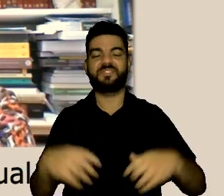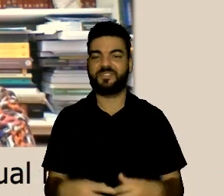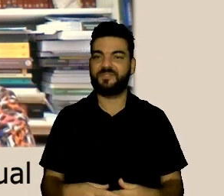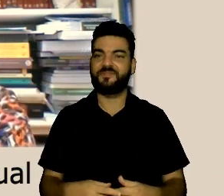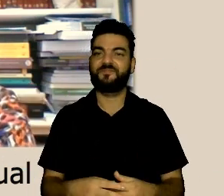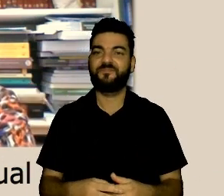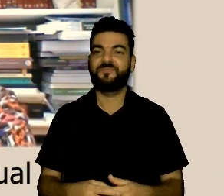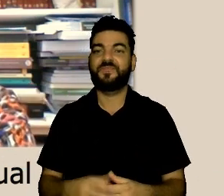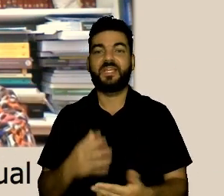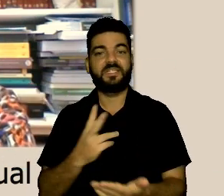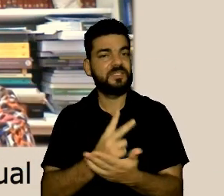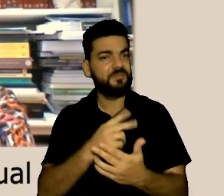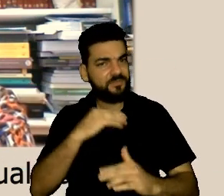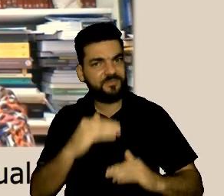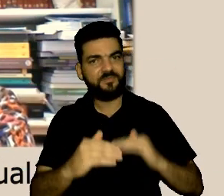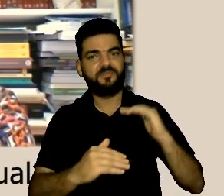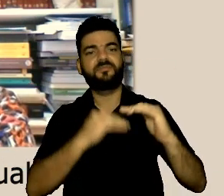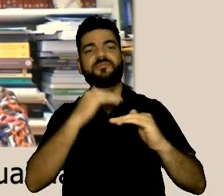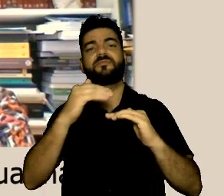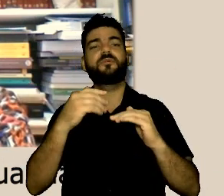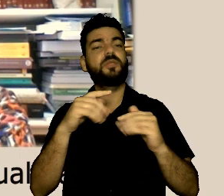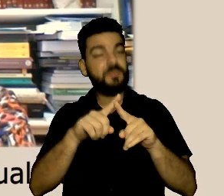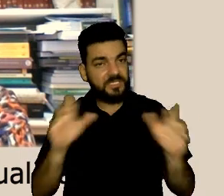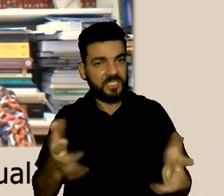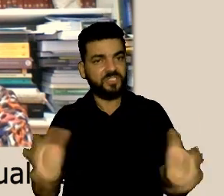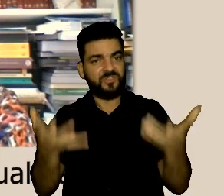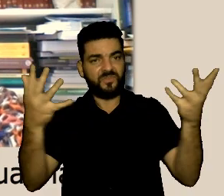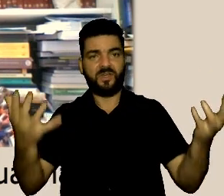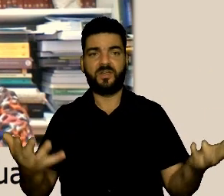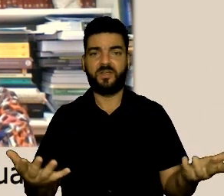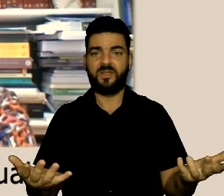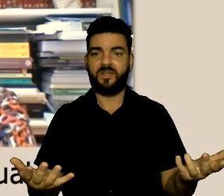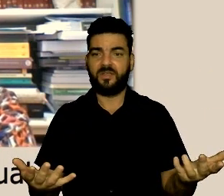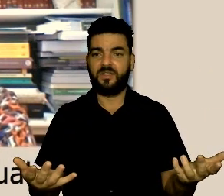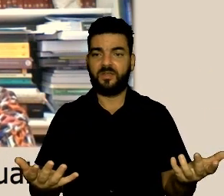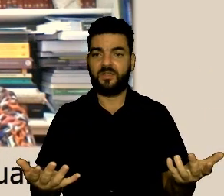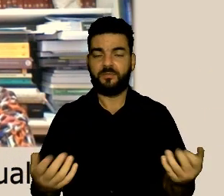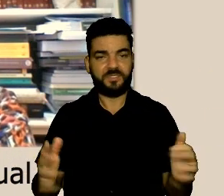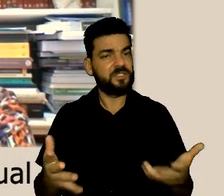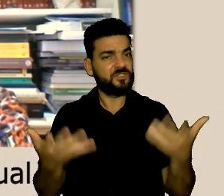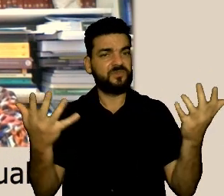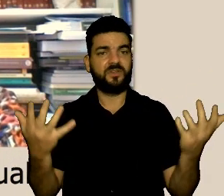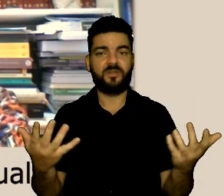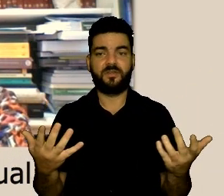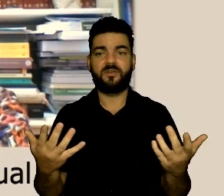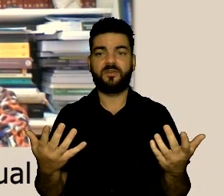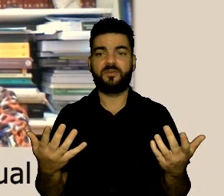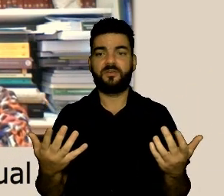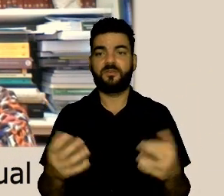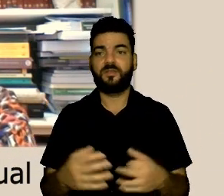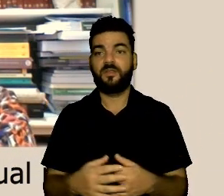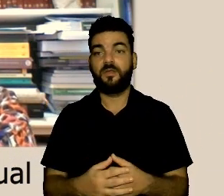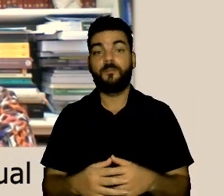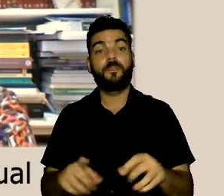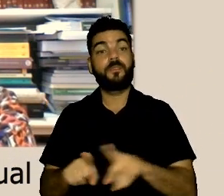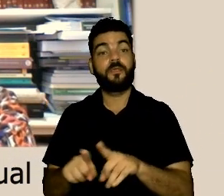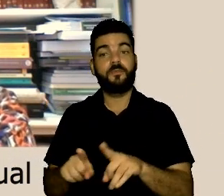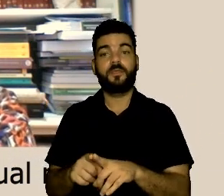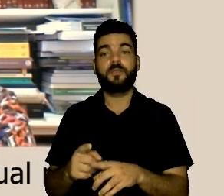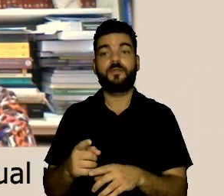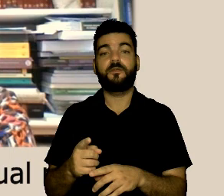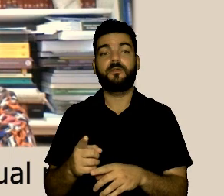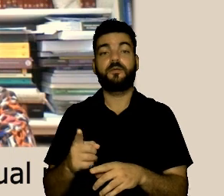já conseguimos isso é um processo e é um processo é um crescimento que tem que ser alimentado né